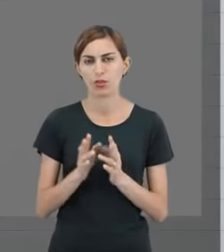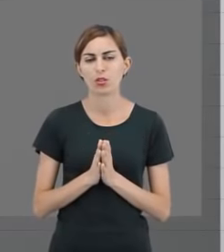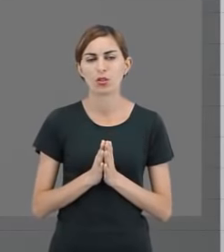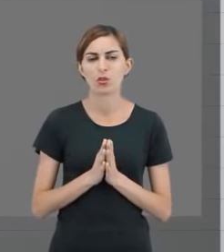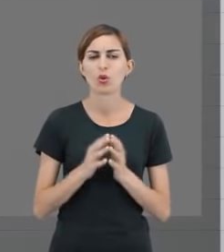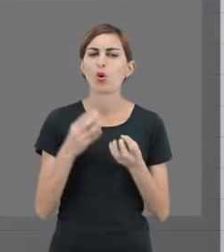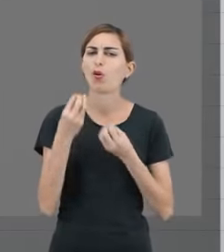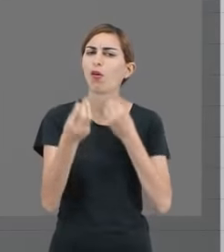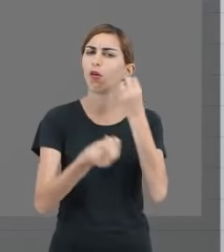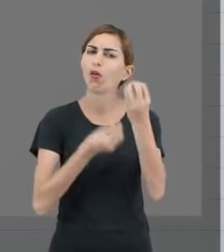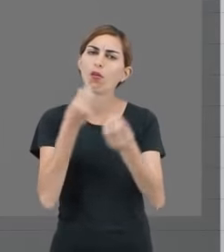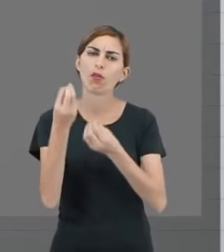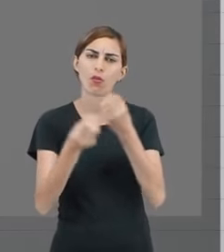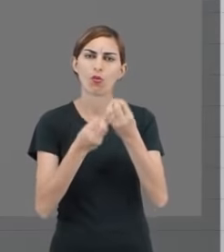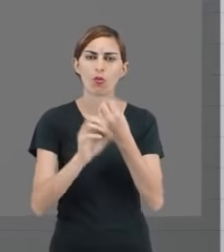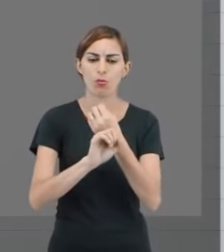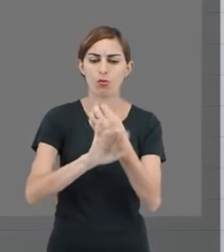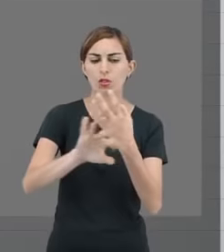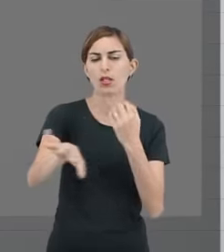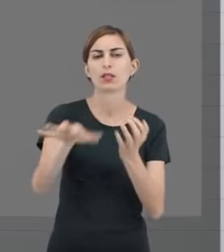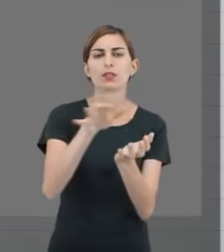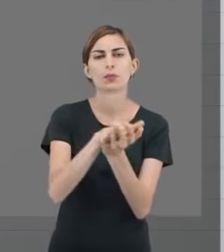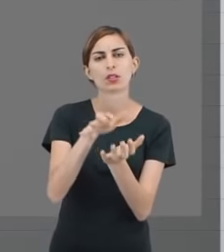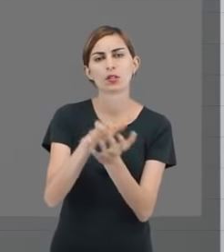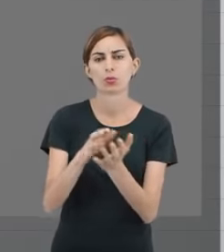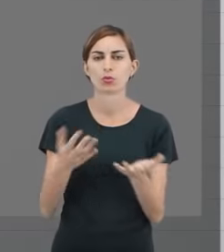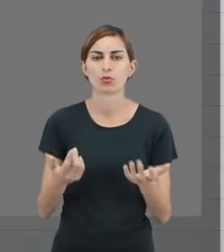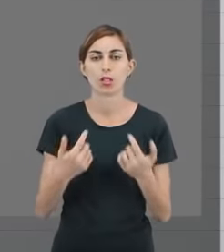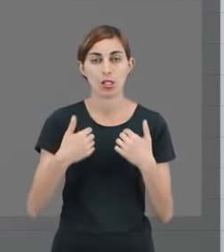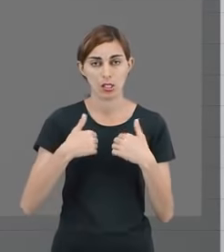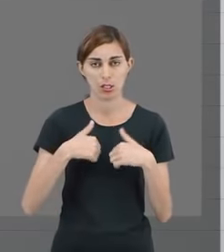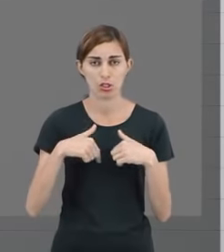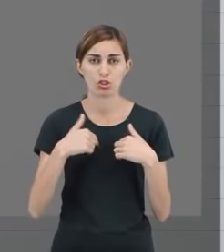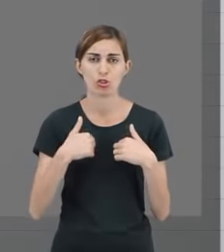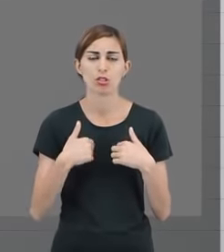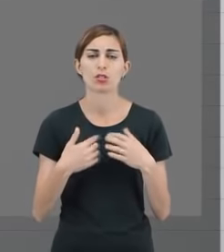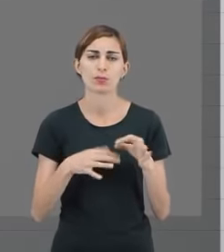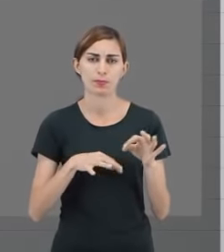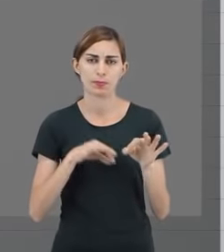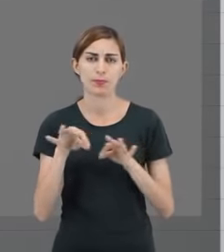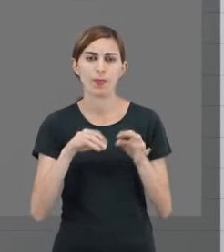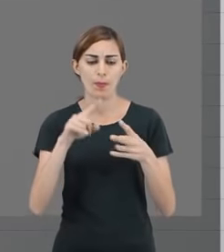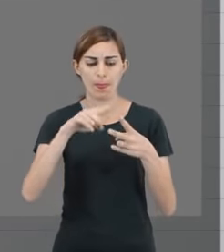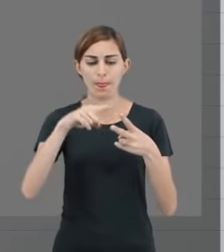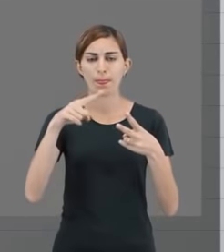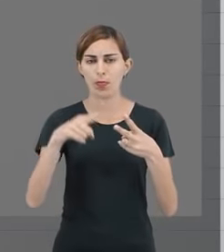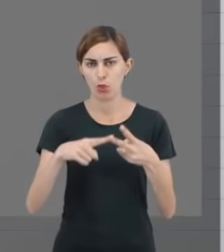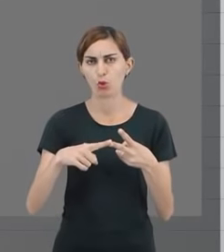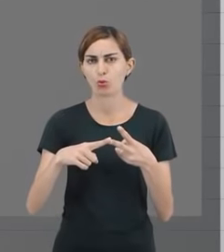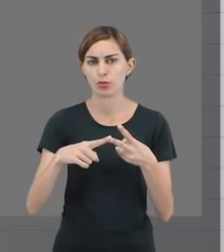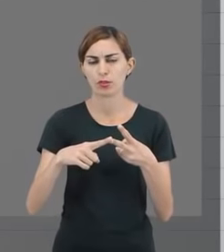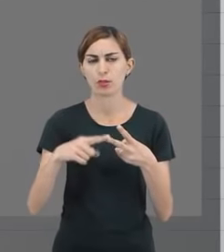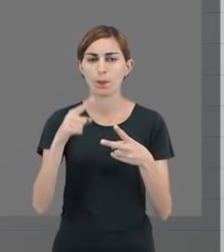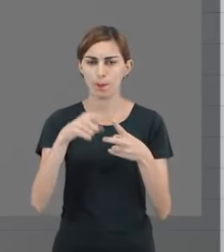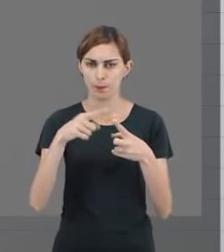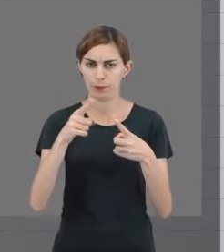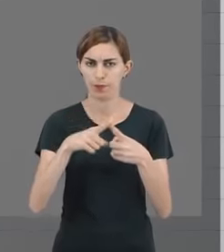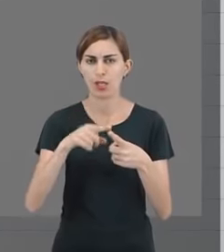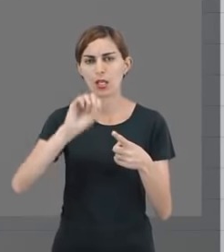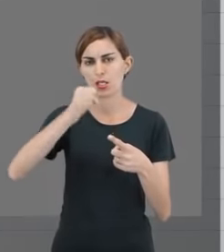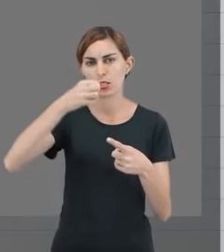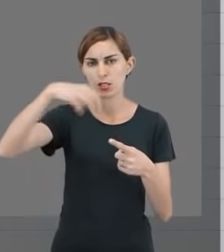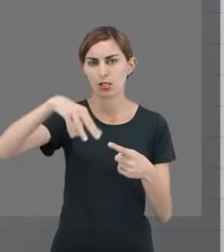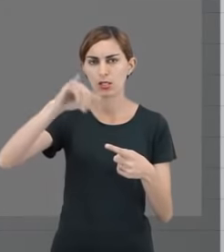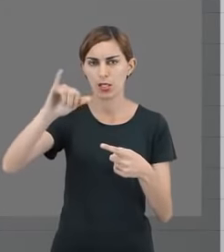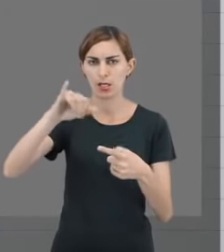Nossa, como é que funciona a EAD Pernambuco? A gente oferta dois formatos específicos. Um é o